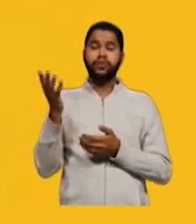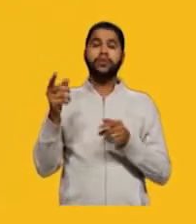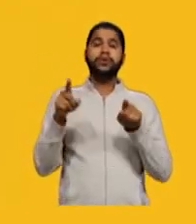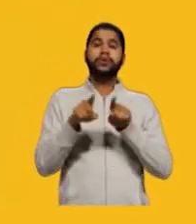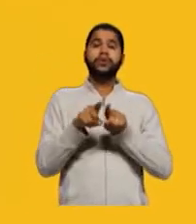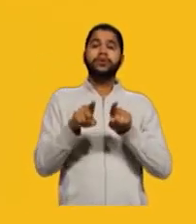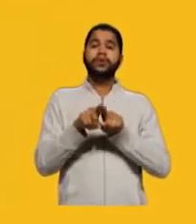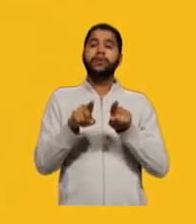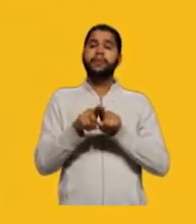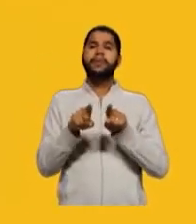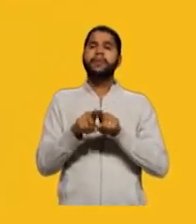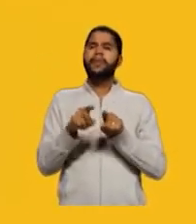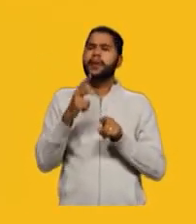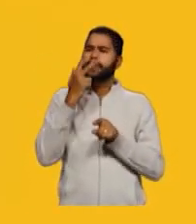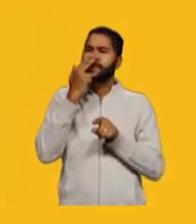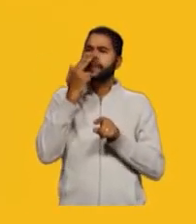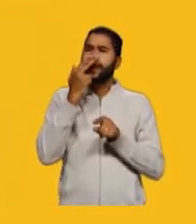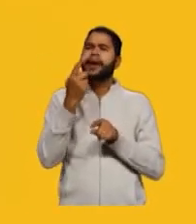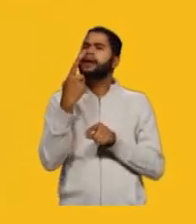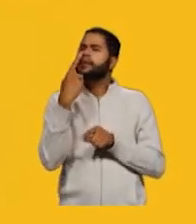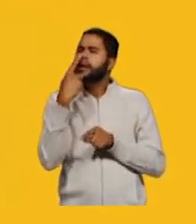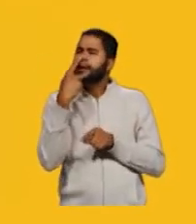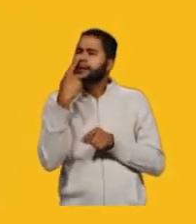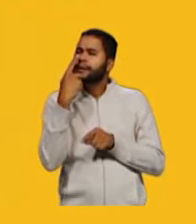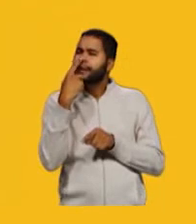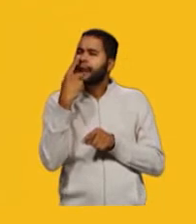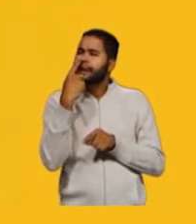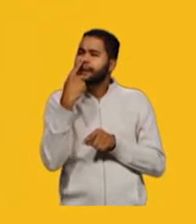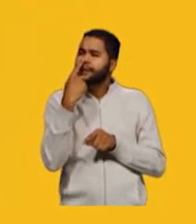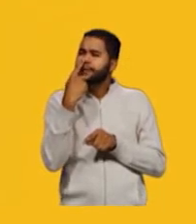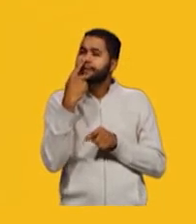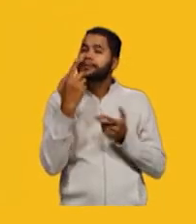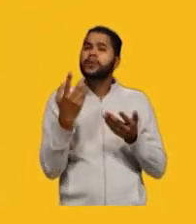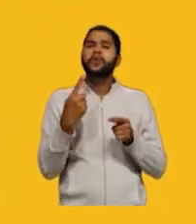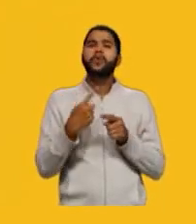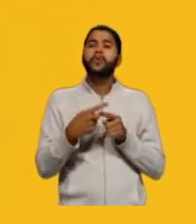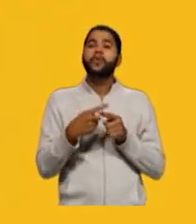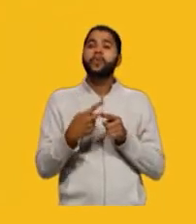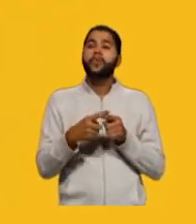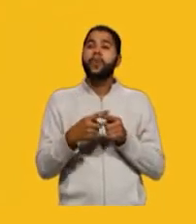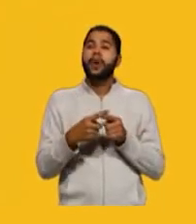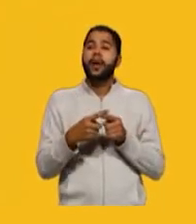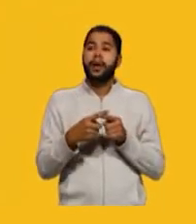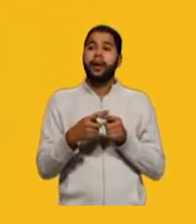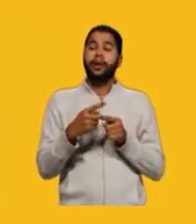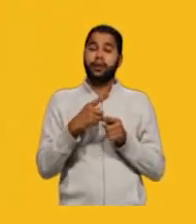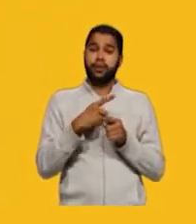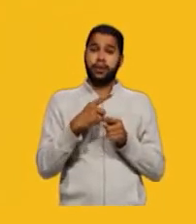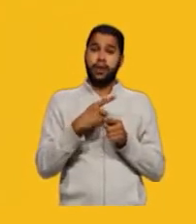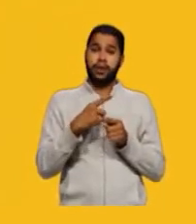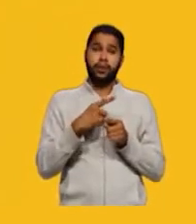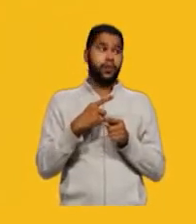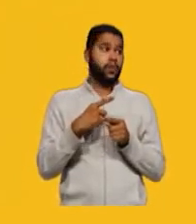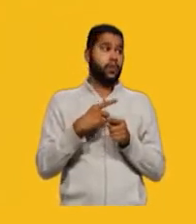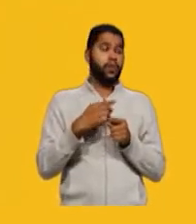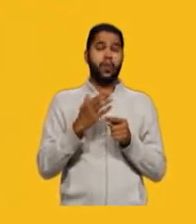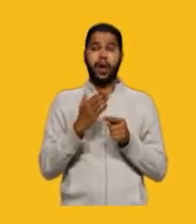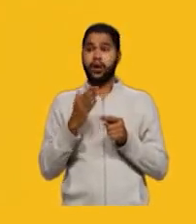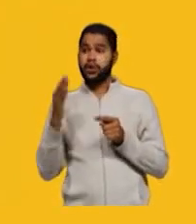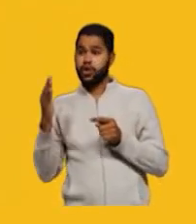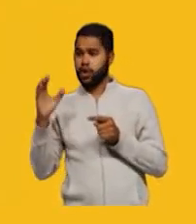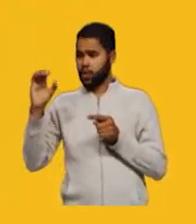nesse que seria como se fosse o narizinho da molécula. Por quê? Porque ali eu tenho à direita um